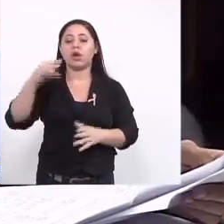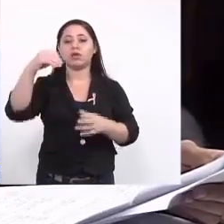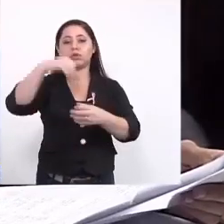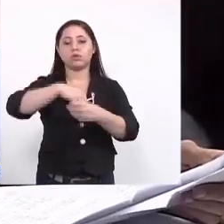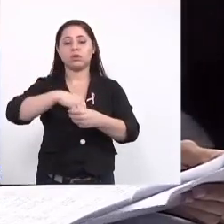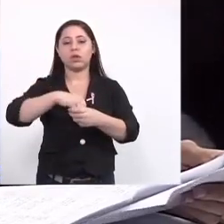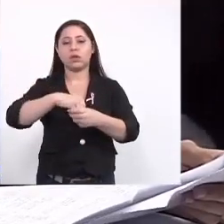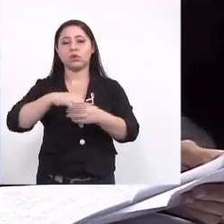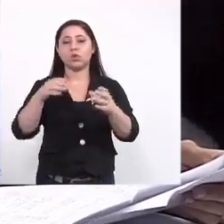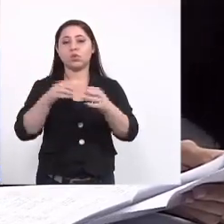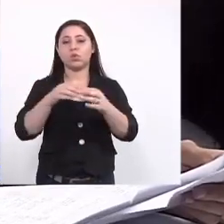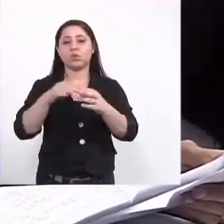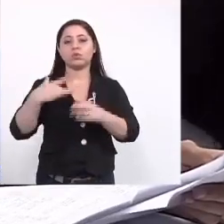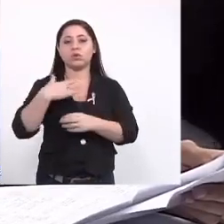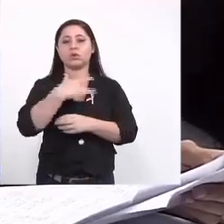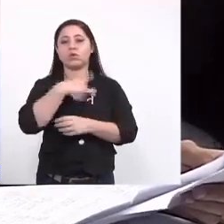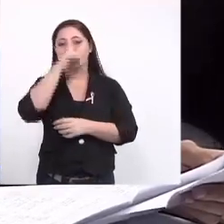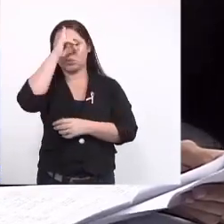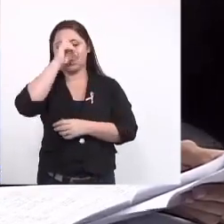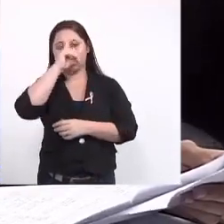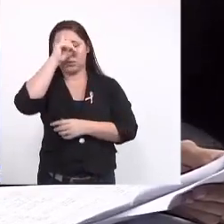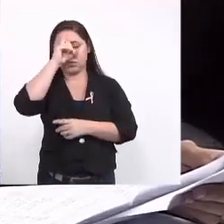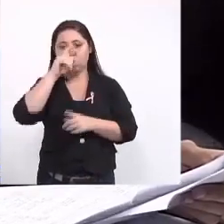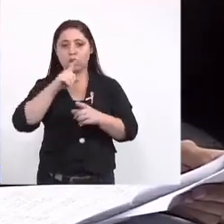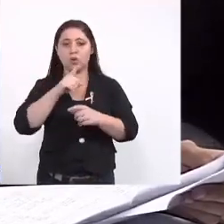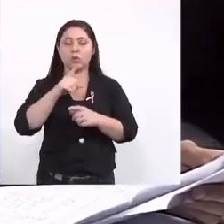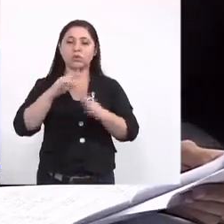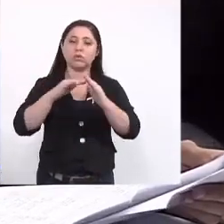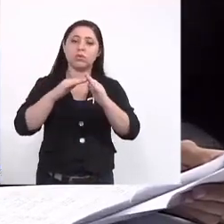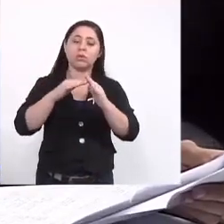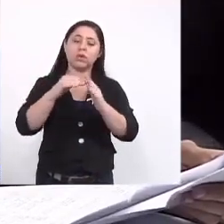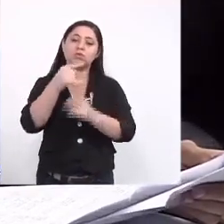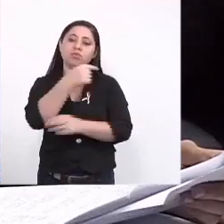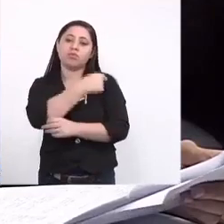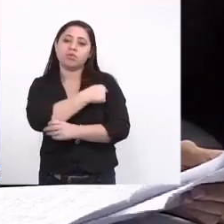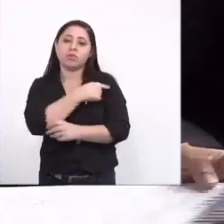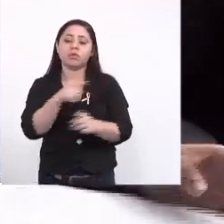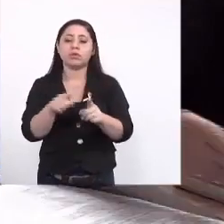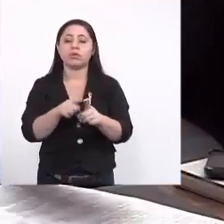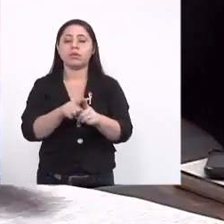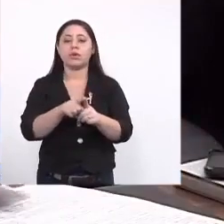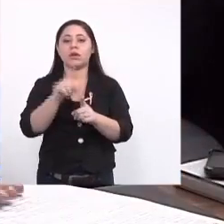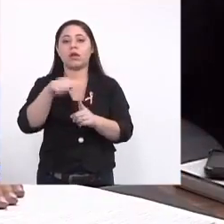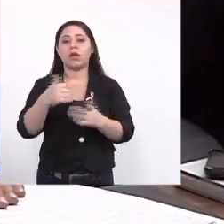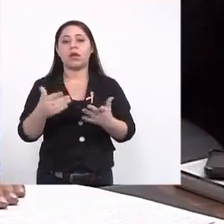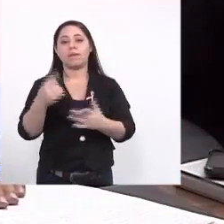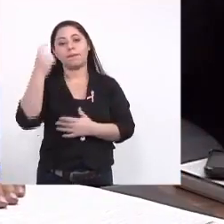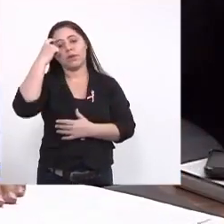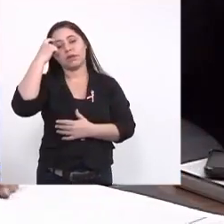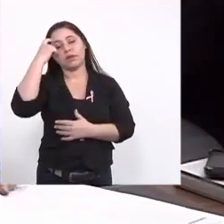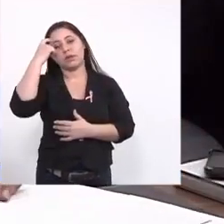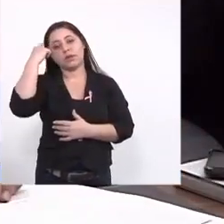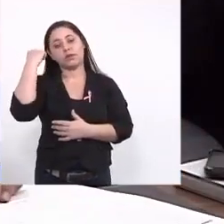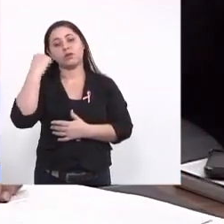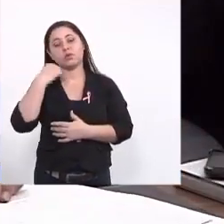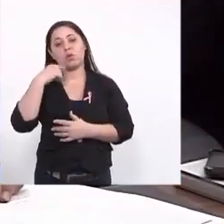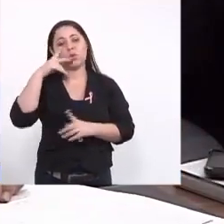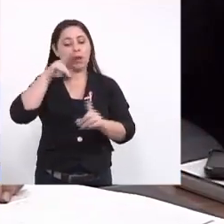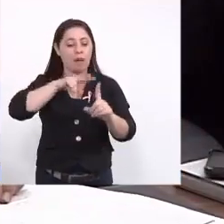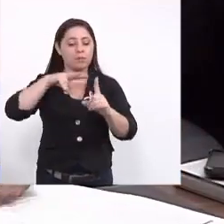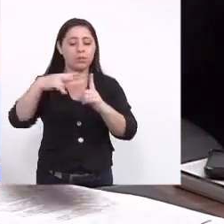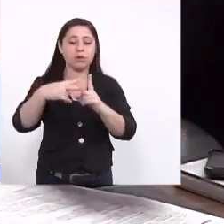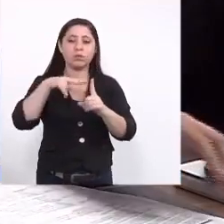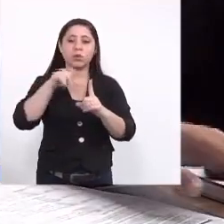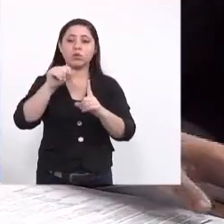equipes de saúde de hospital e unidades básicas de saúde principalmente pensando aí na perspectiva